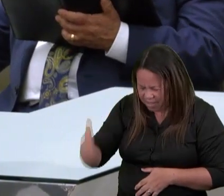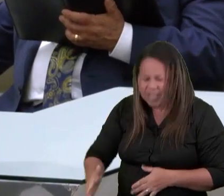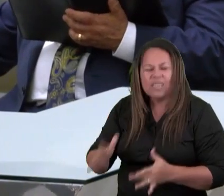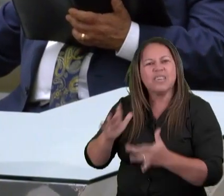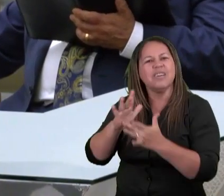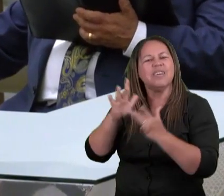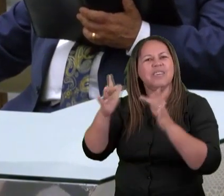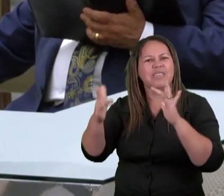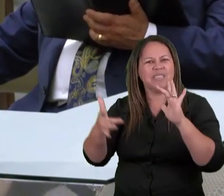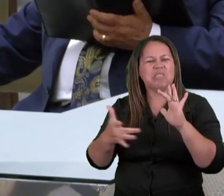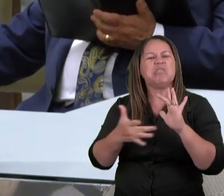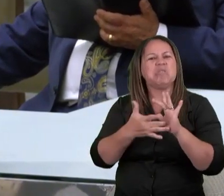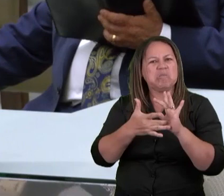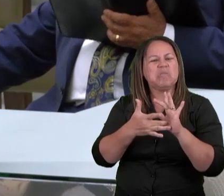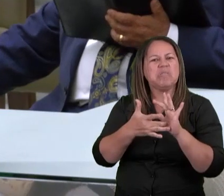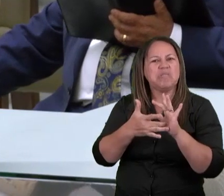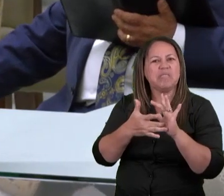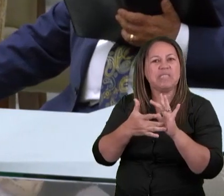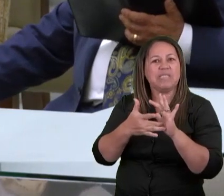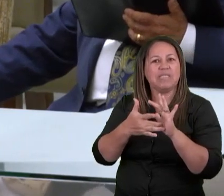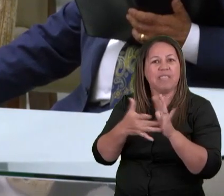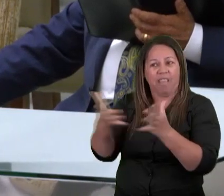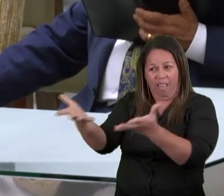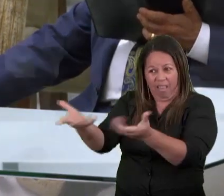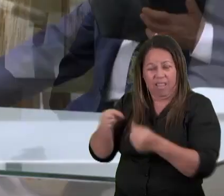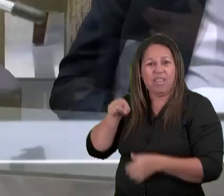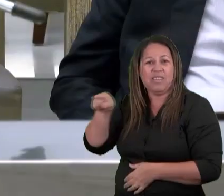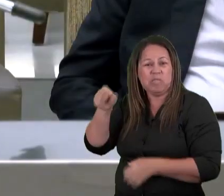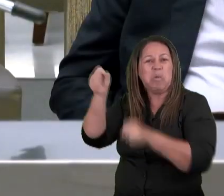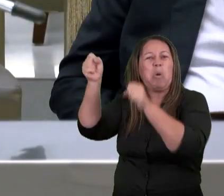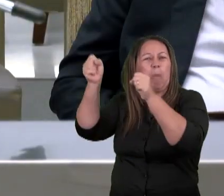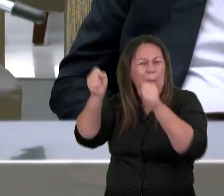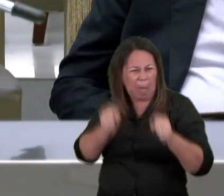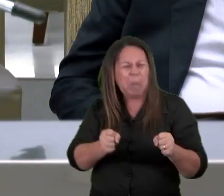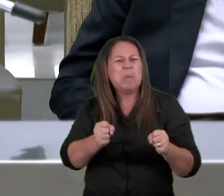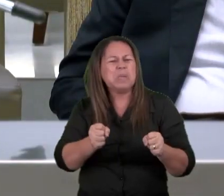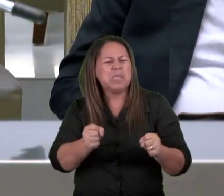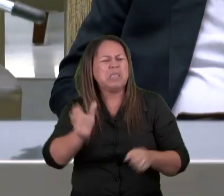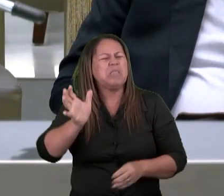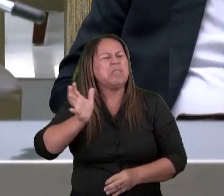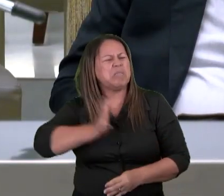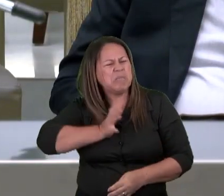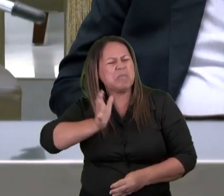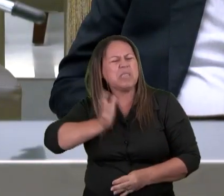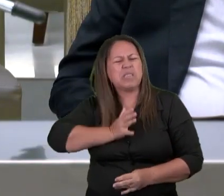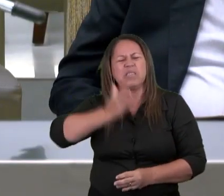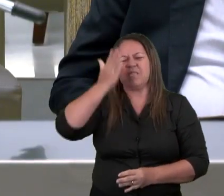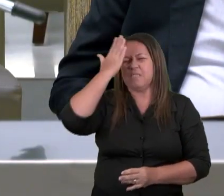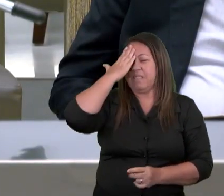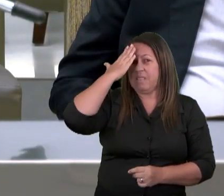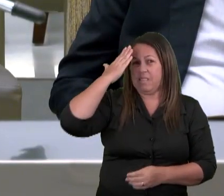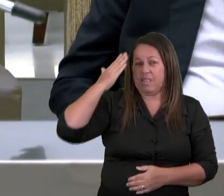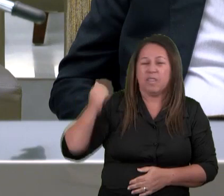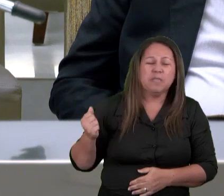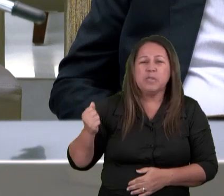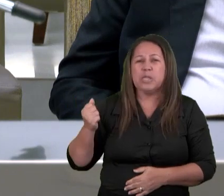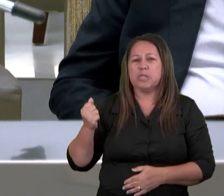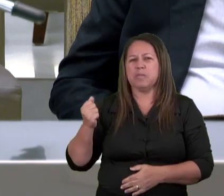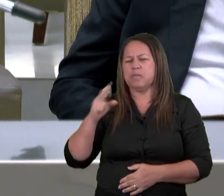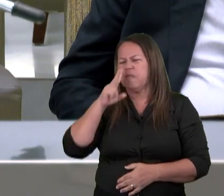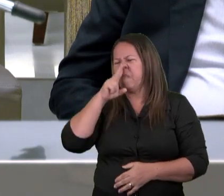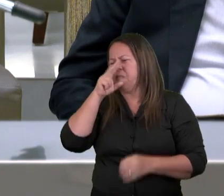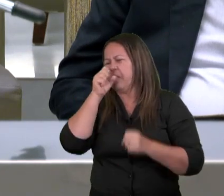de receber o poder e riquezas e sabedoria e